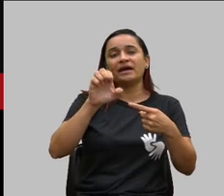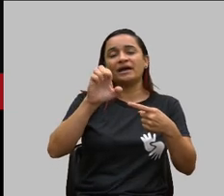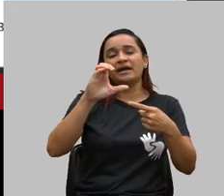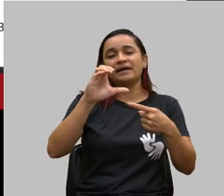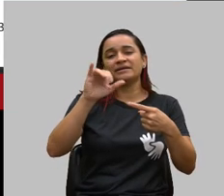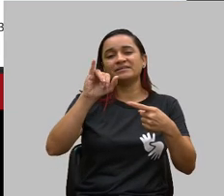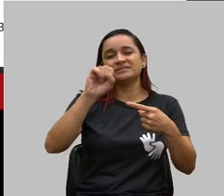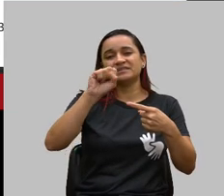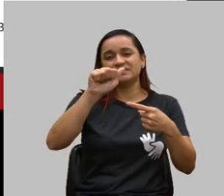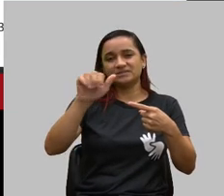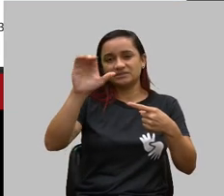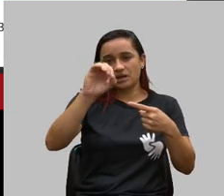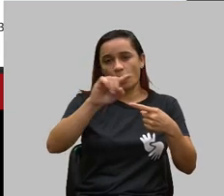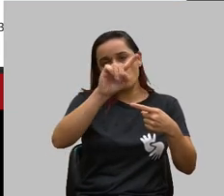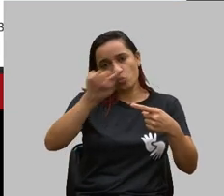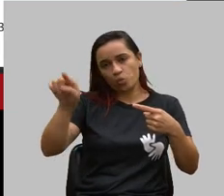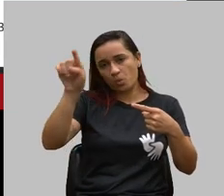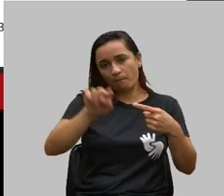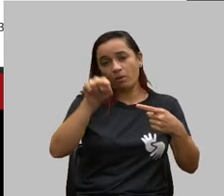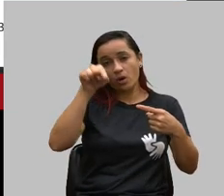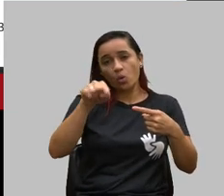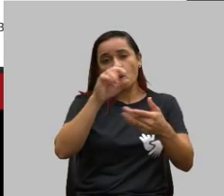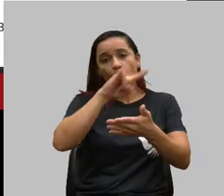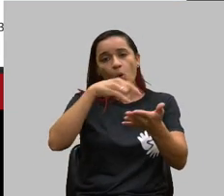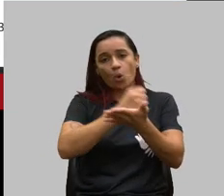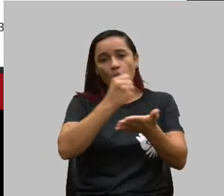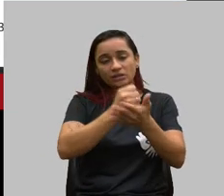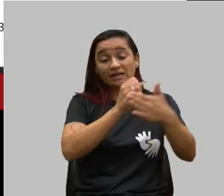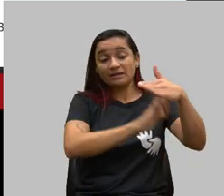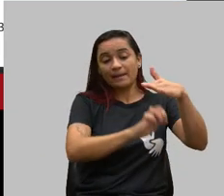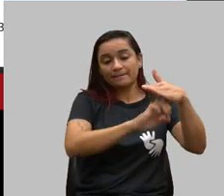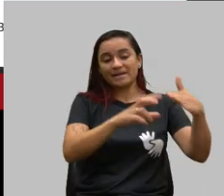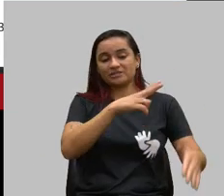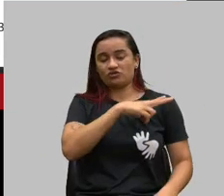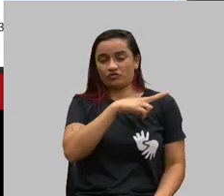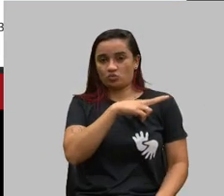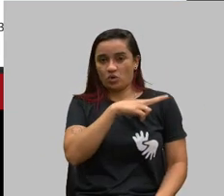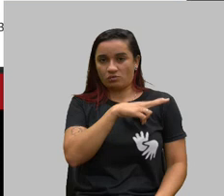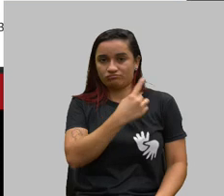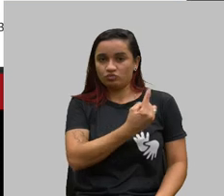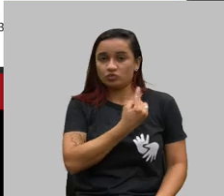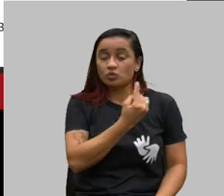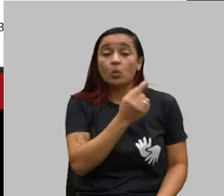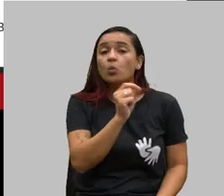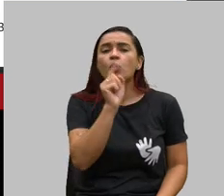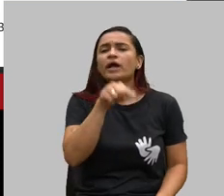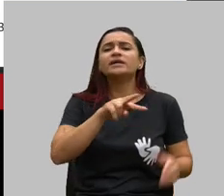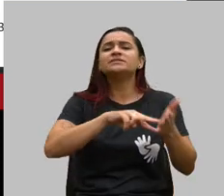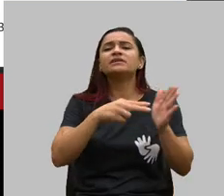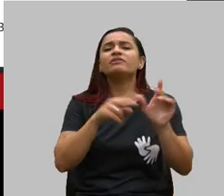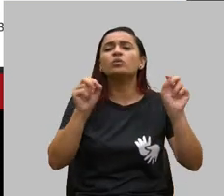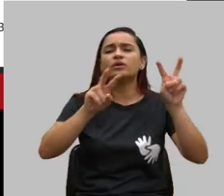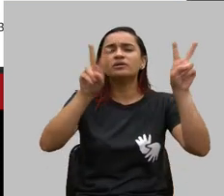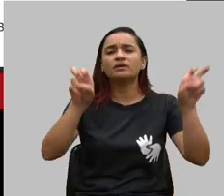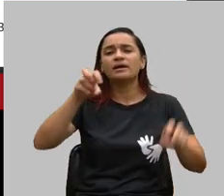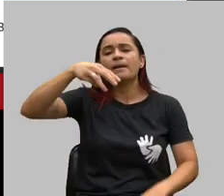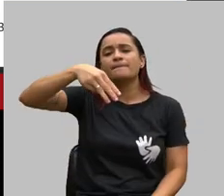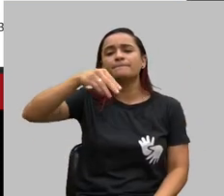dos empresários individuais os empresários individuais são os microempreendedores